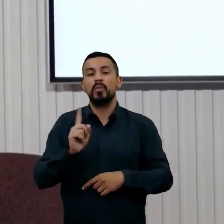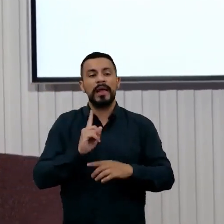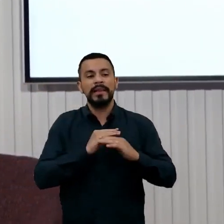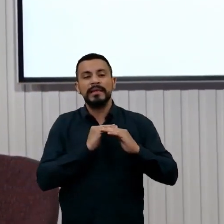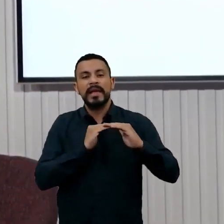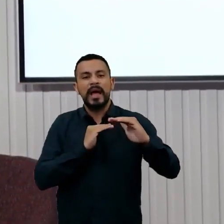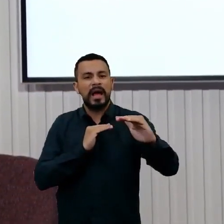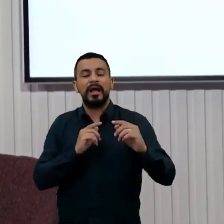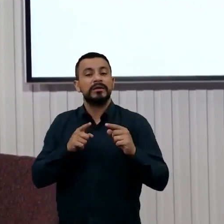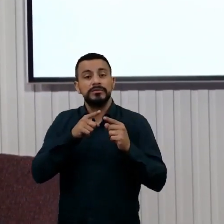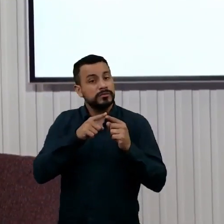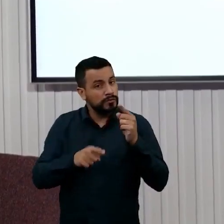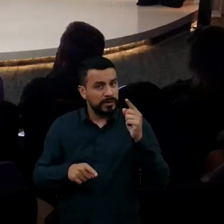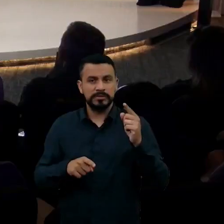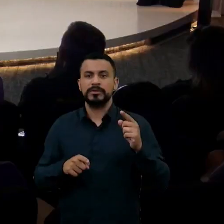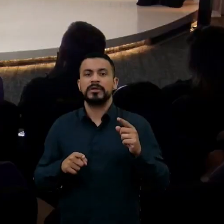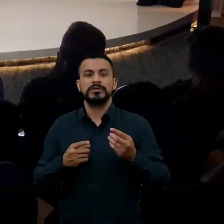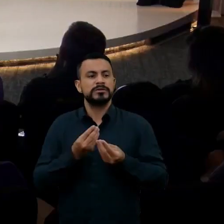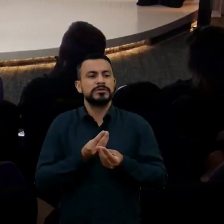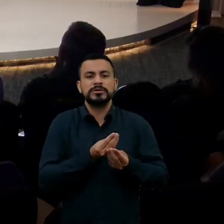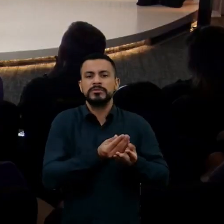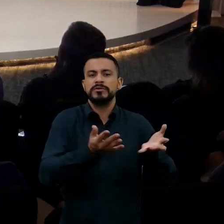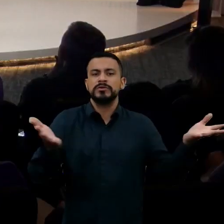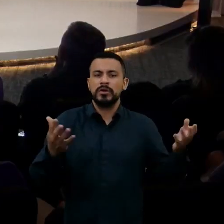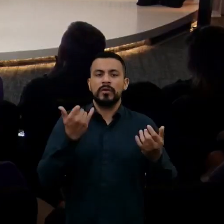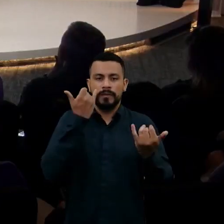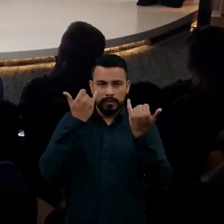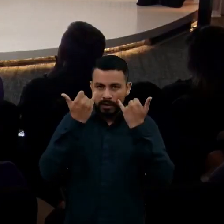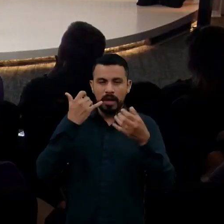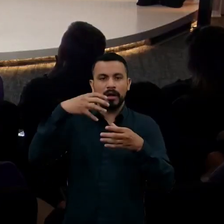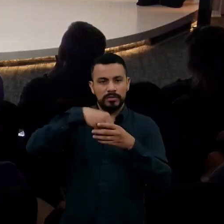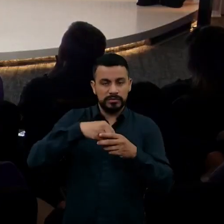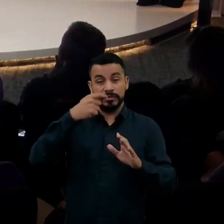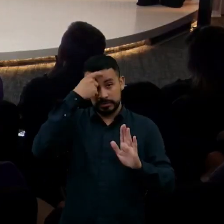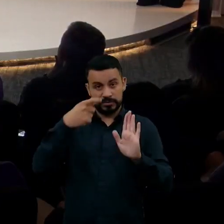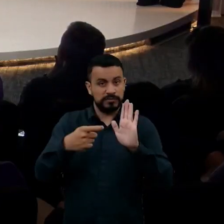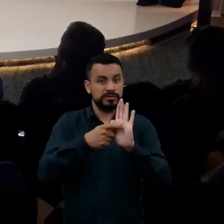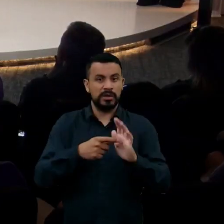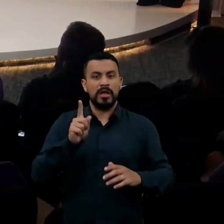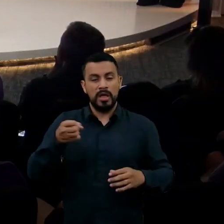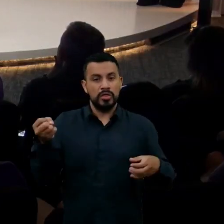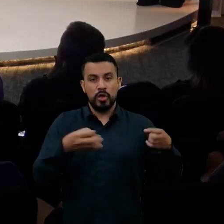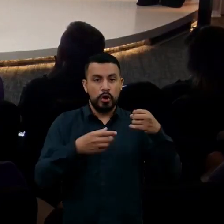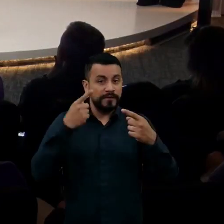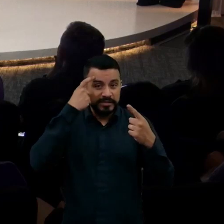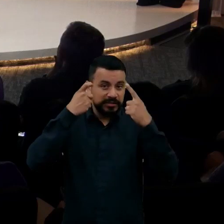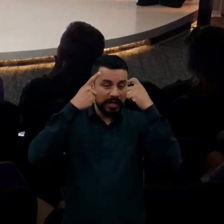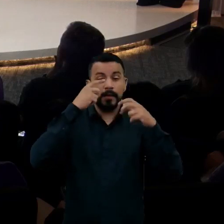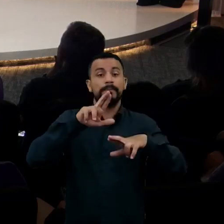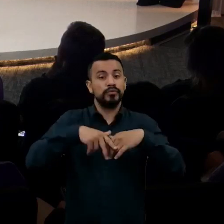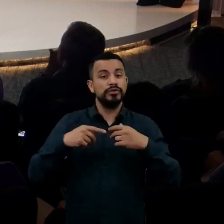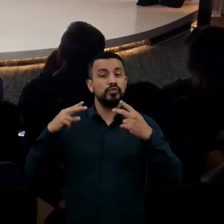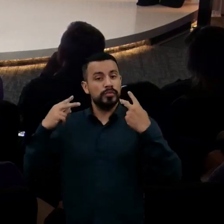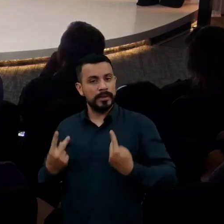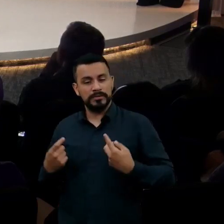dessa distribuição dos conjuntos de dados, a inteligência artificial, são as novas ideias. E por esse motivo que os seres humanos precisam